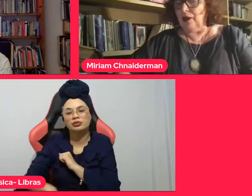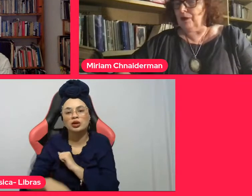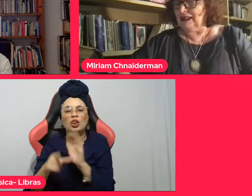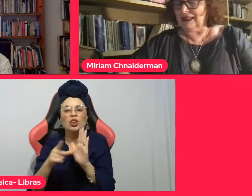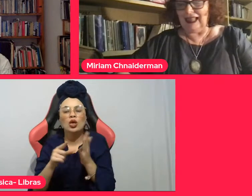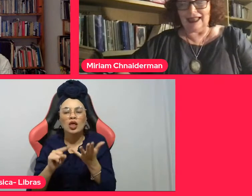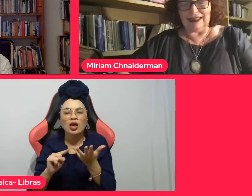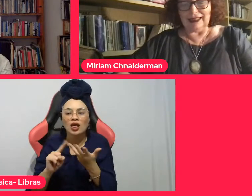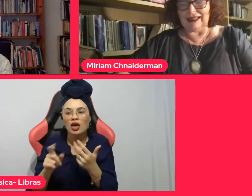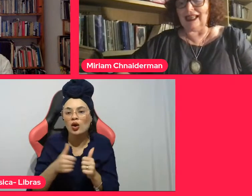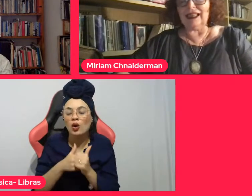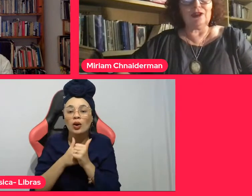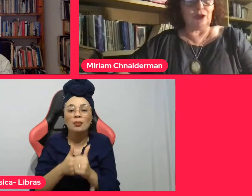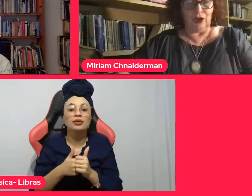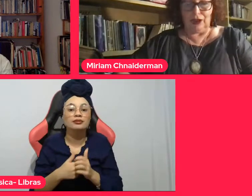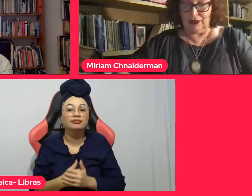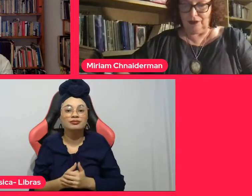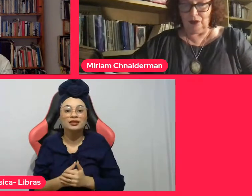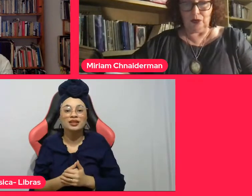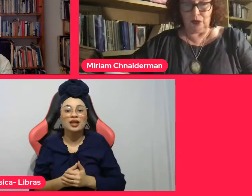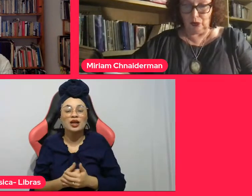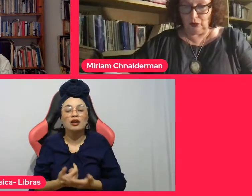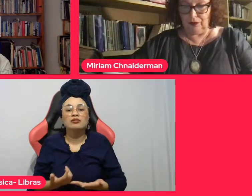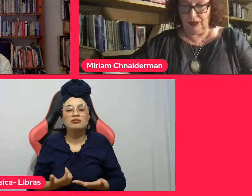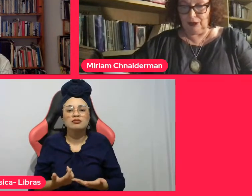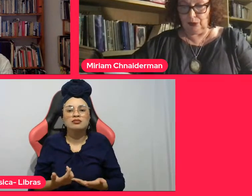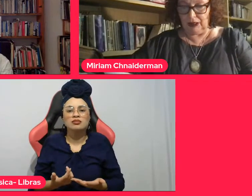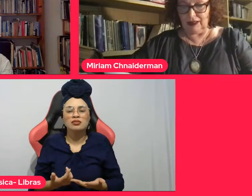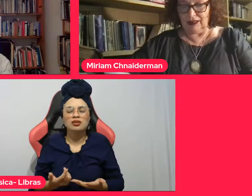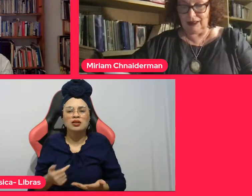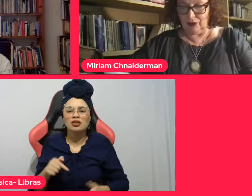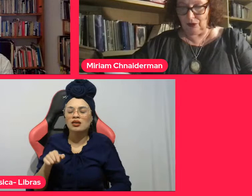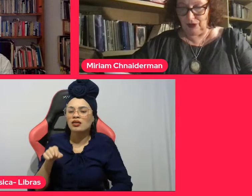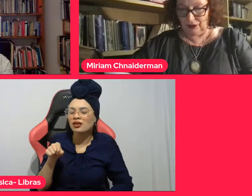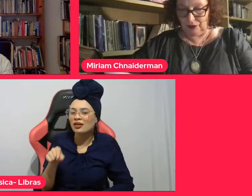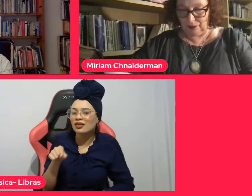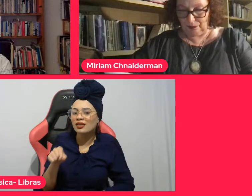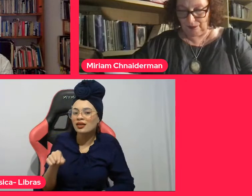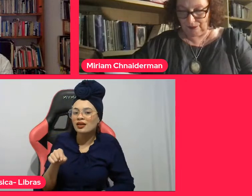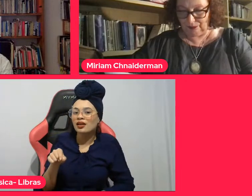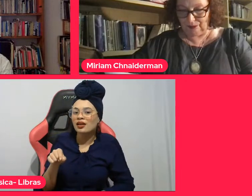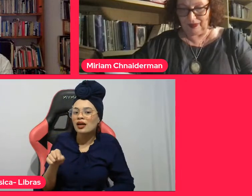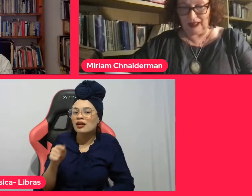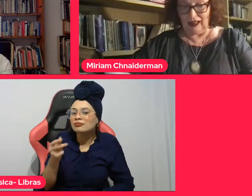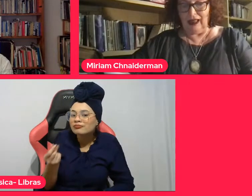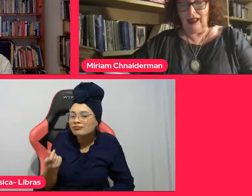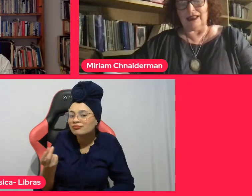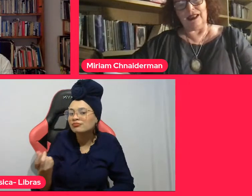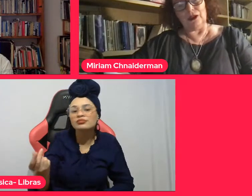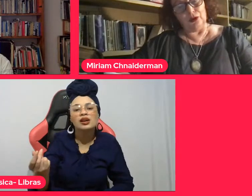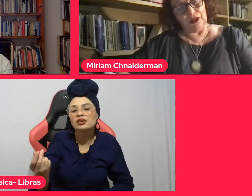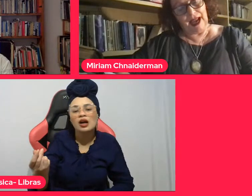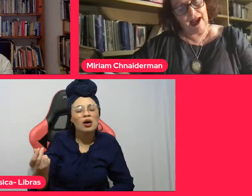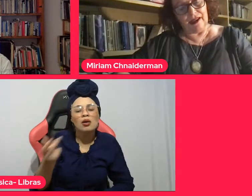É uma cidade sem história, tudo é facilmente destruído, dando lugar